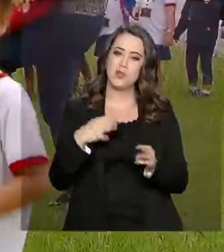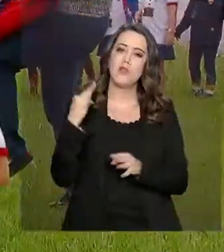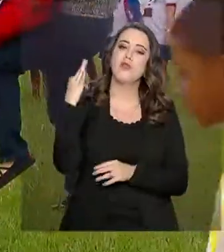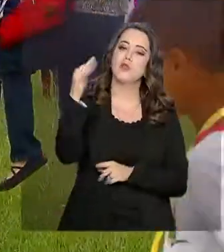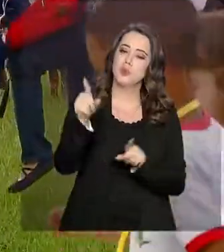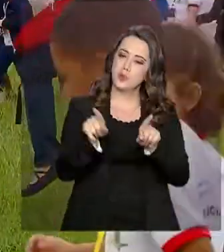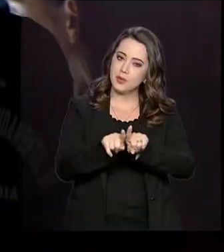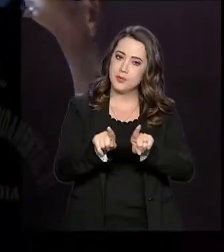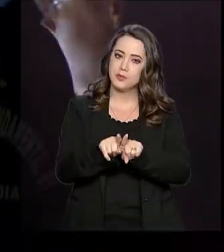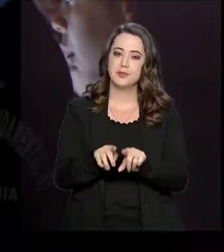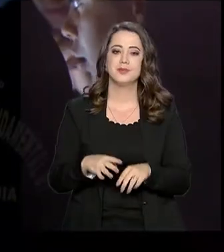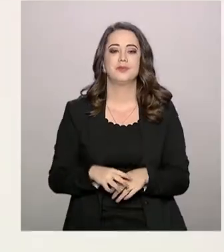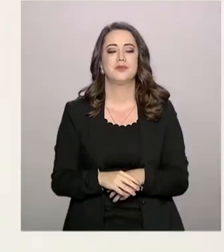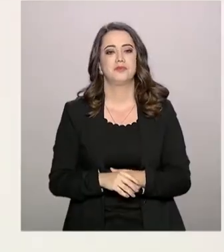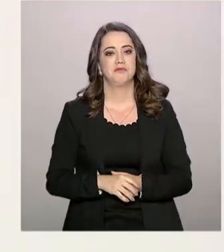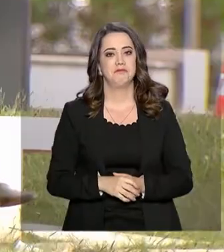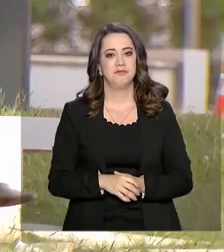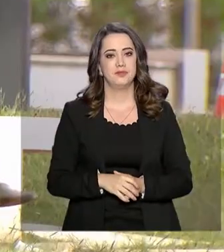futuras gerações.